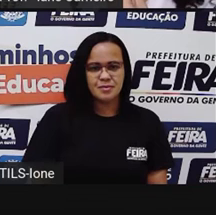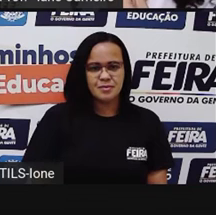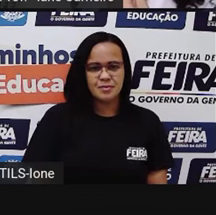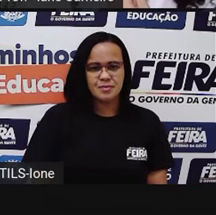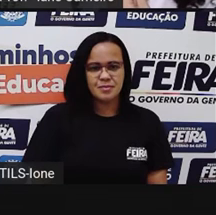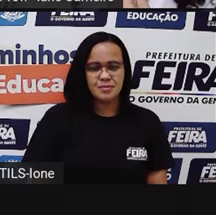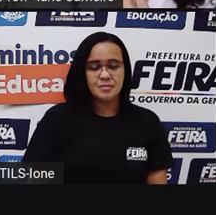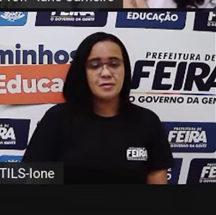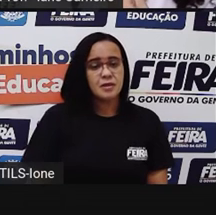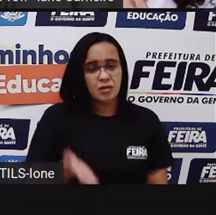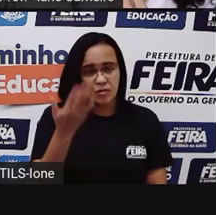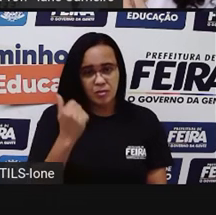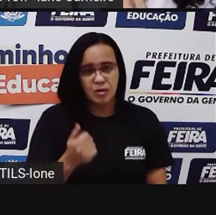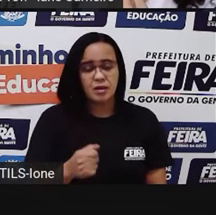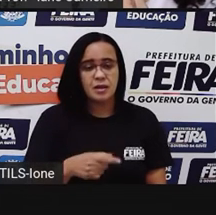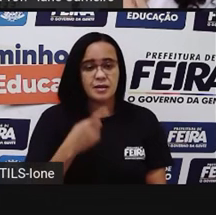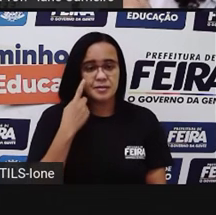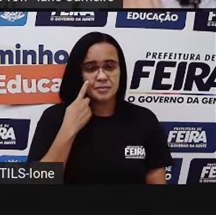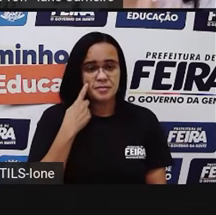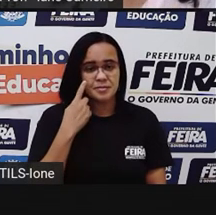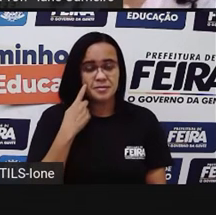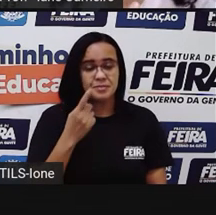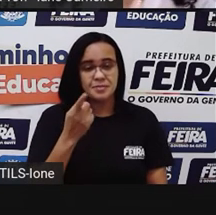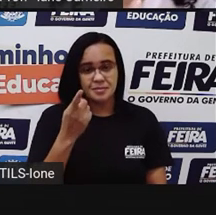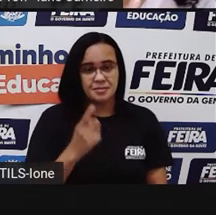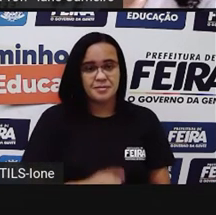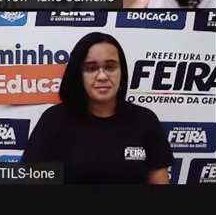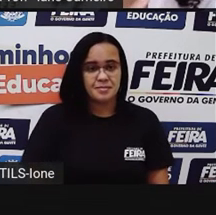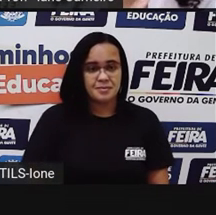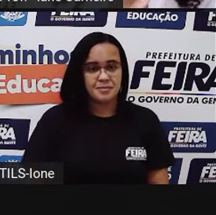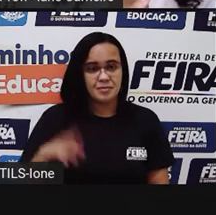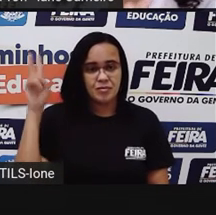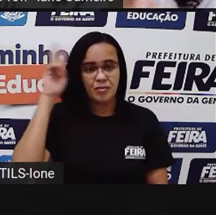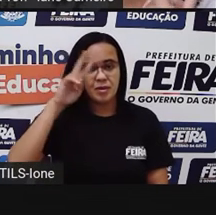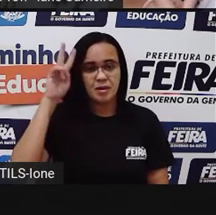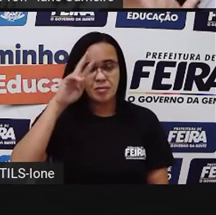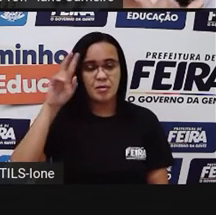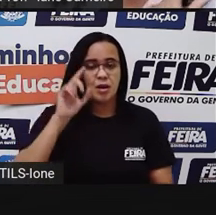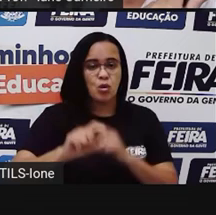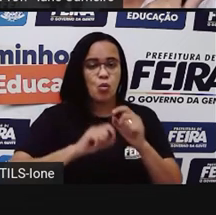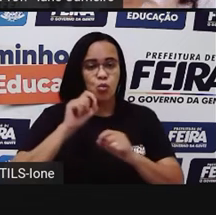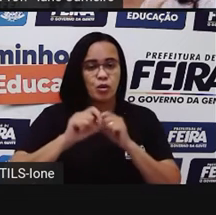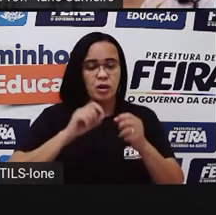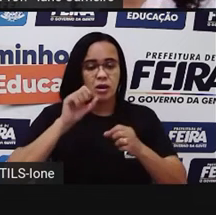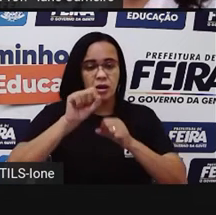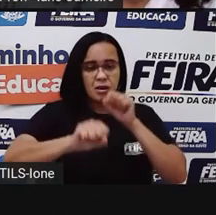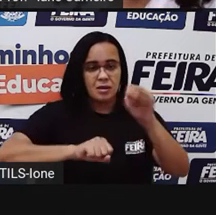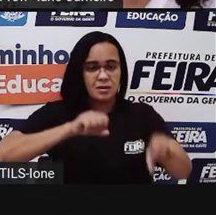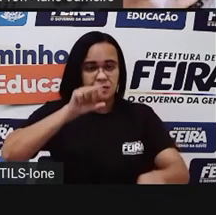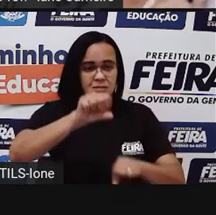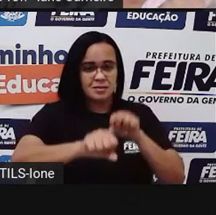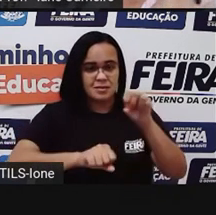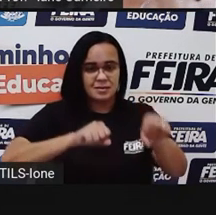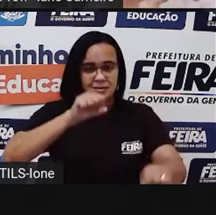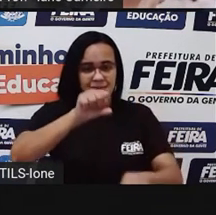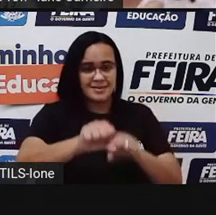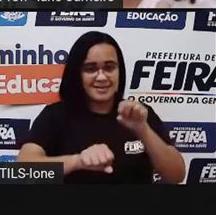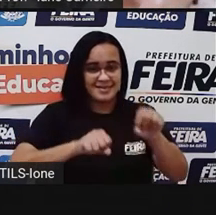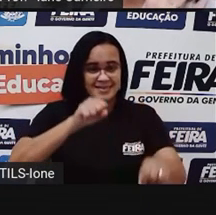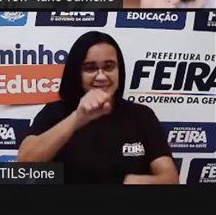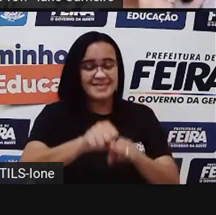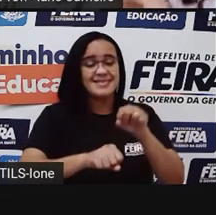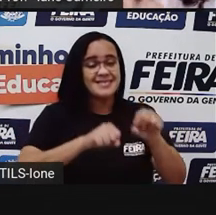Vamos lá. Quebra-cabeça, hein? Aqui, lembrando dos meios de transporte, né? Esse é uma bicicleta, né? Que é um meio de